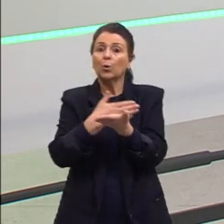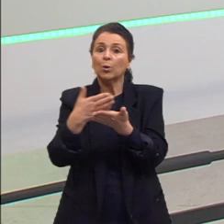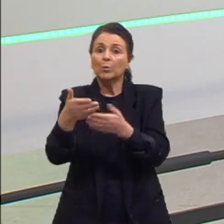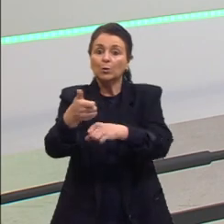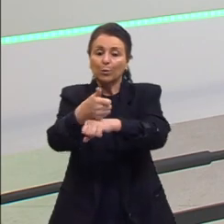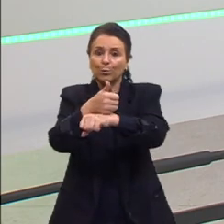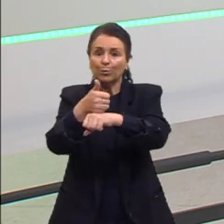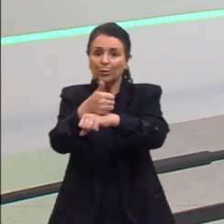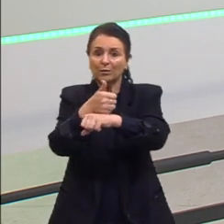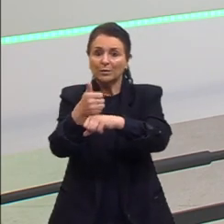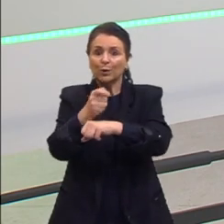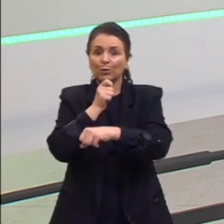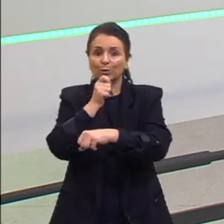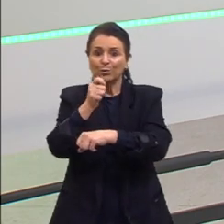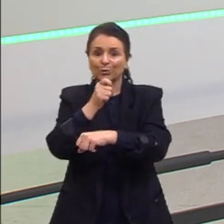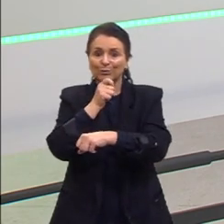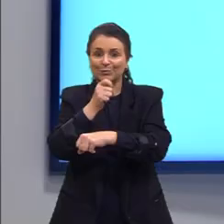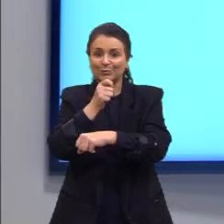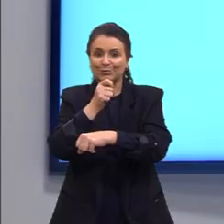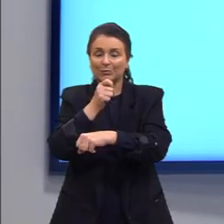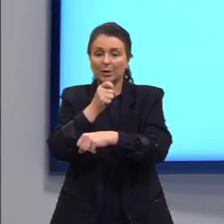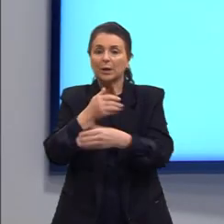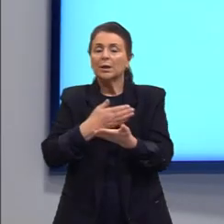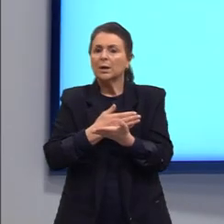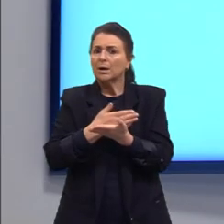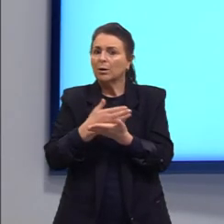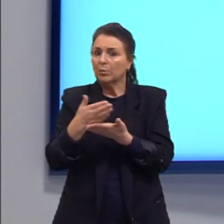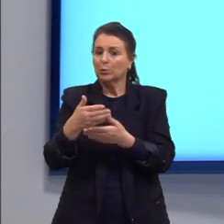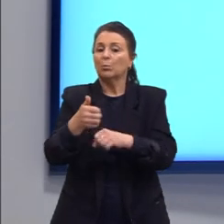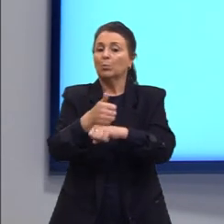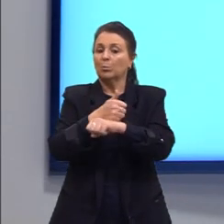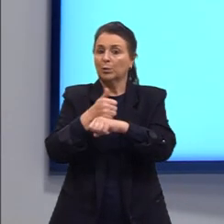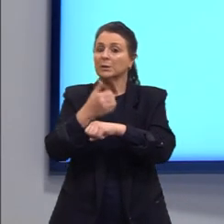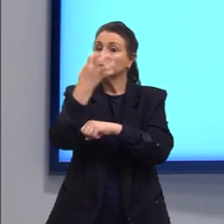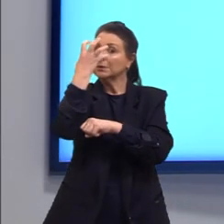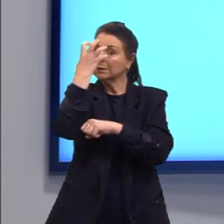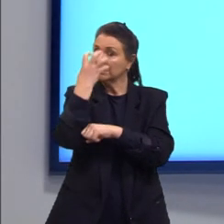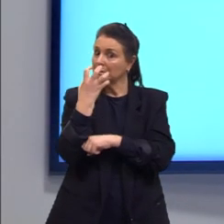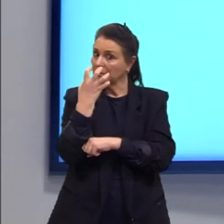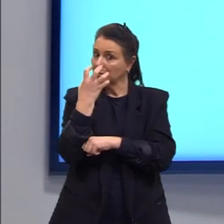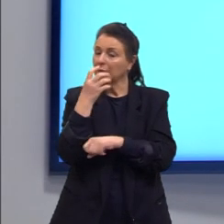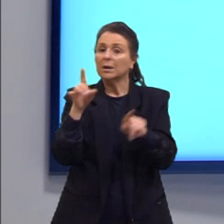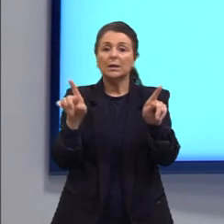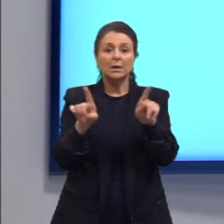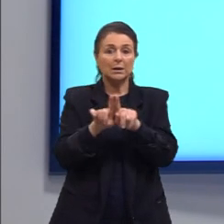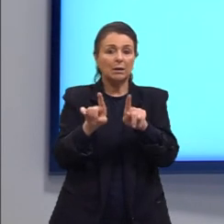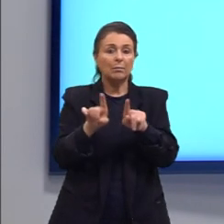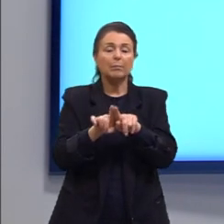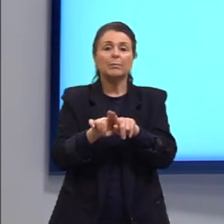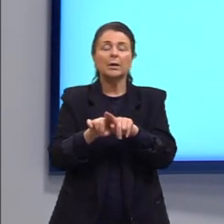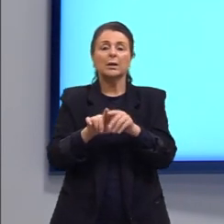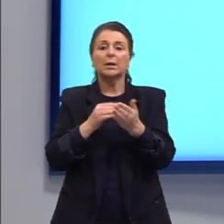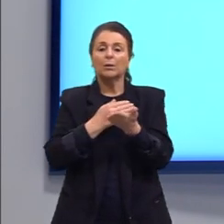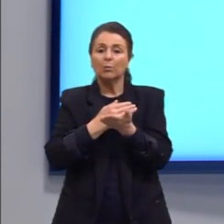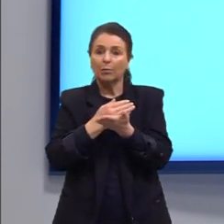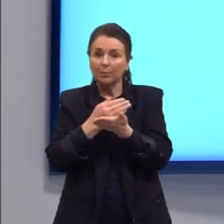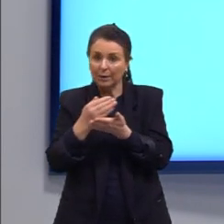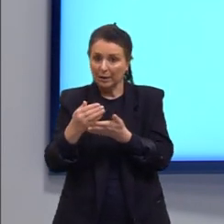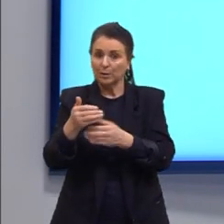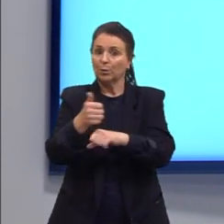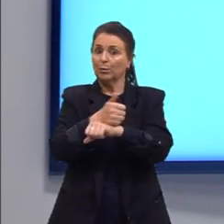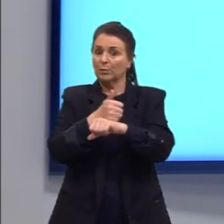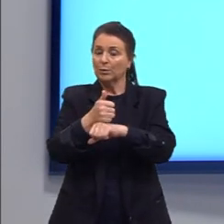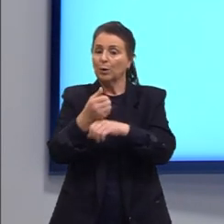jornalismo, que vai se tornar então uma profissão e também, no momento que ele se torna uma profissão,